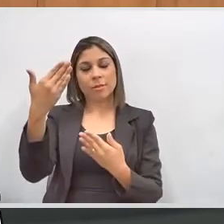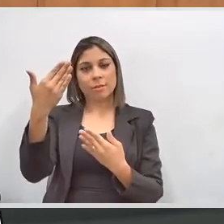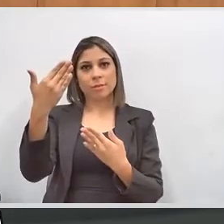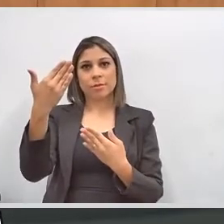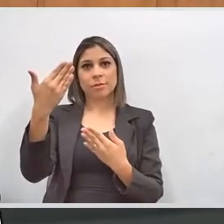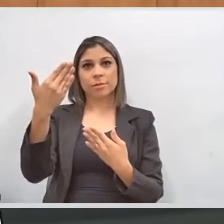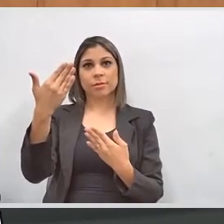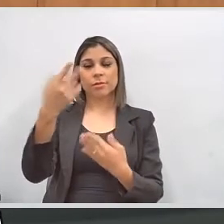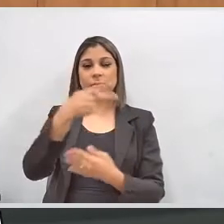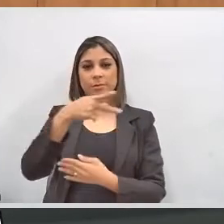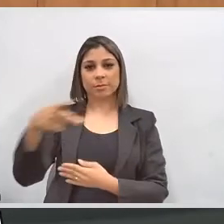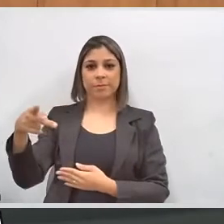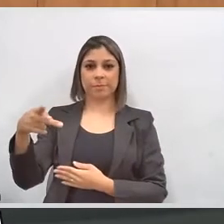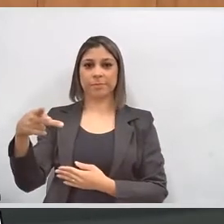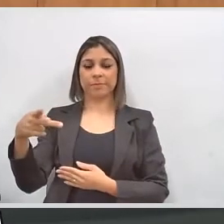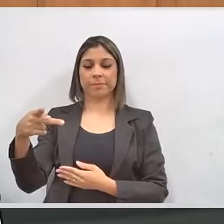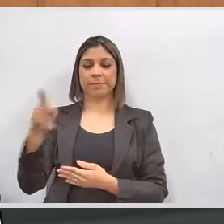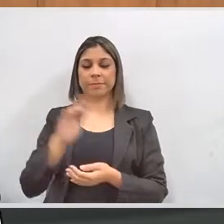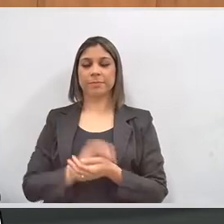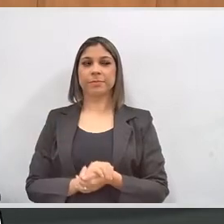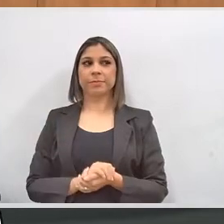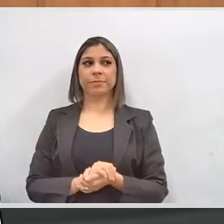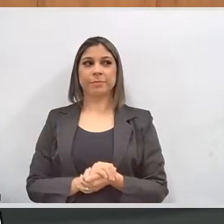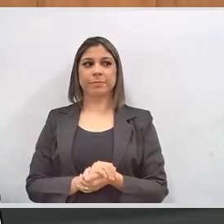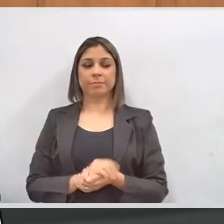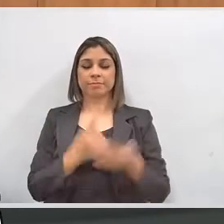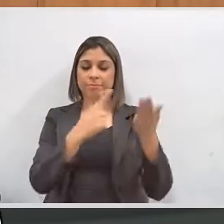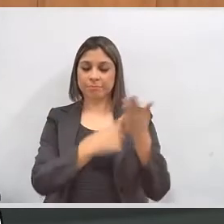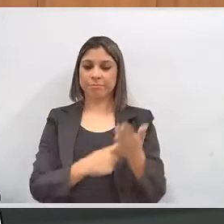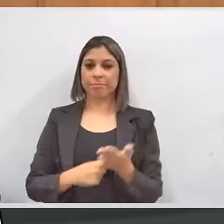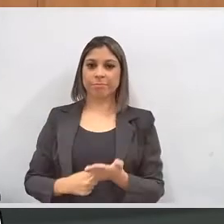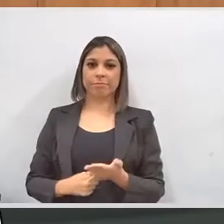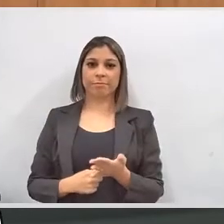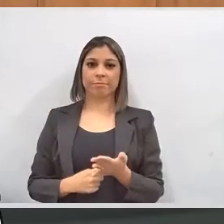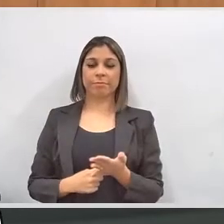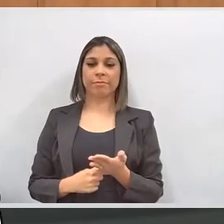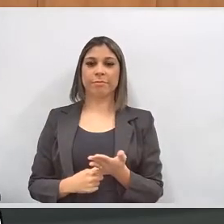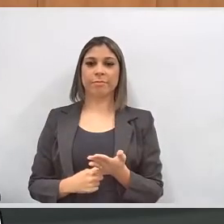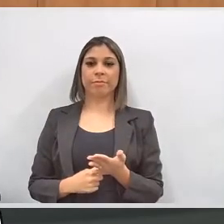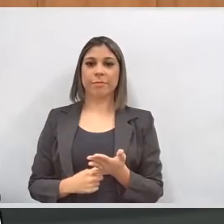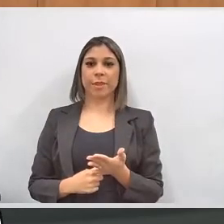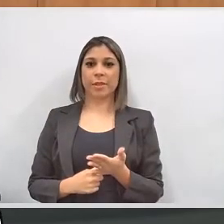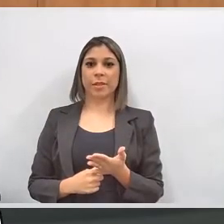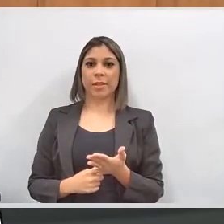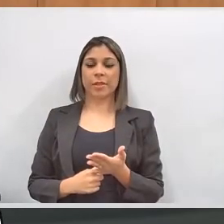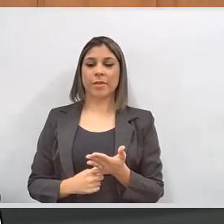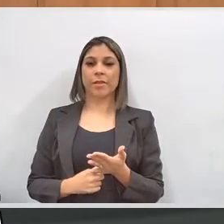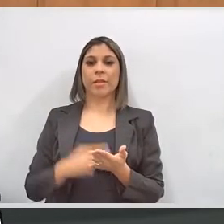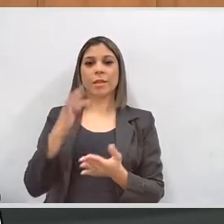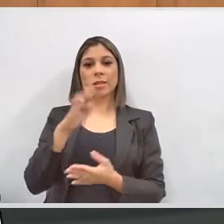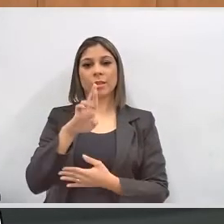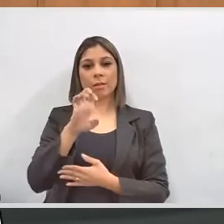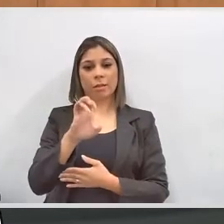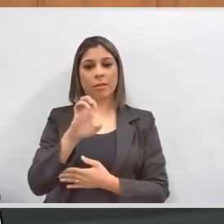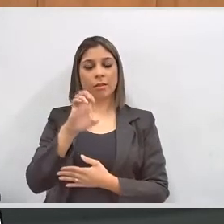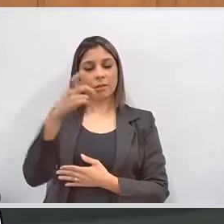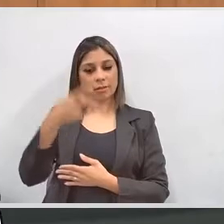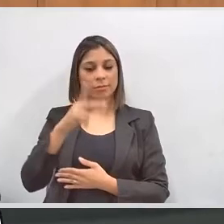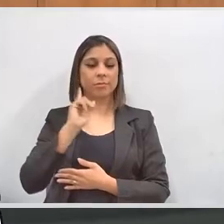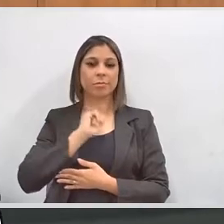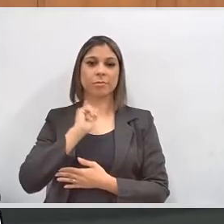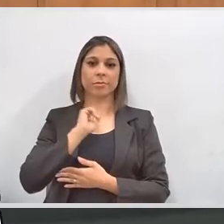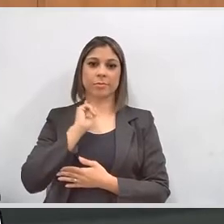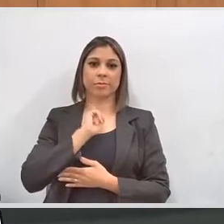agradecer, presidente, o convite para que a Justiça Eleitoral de Minas